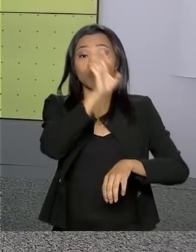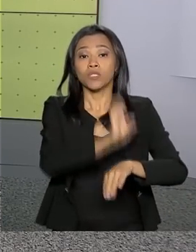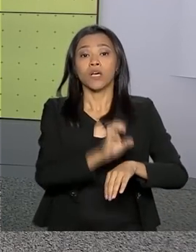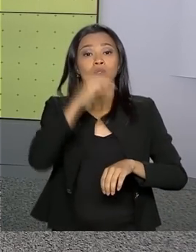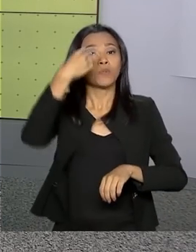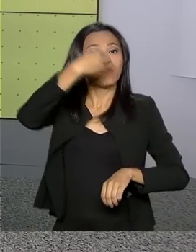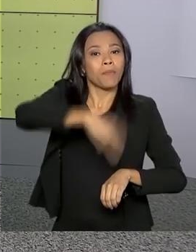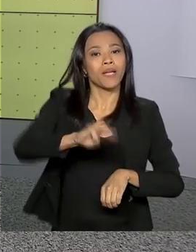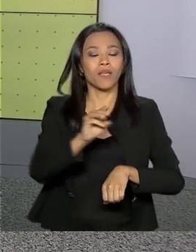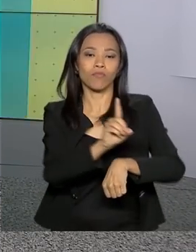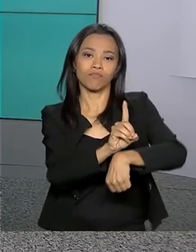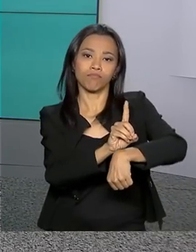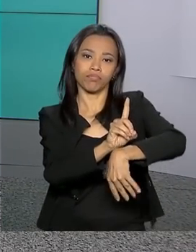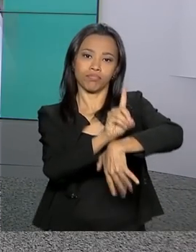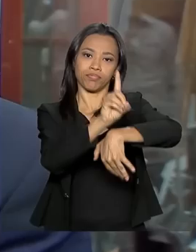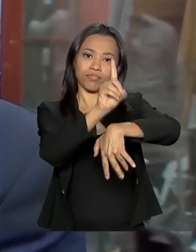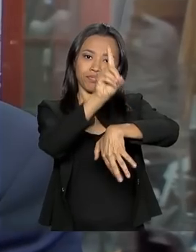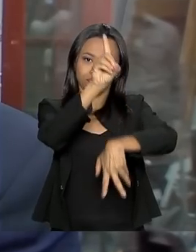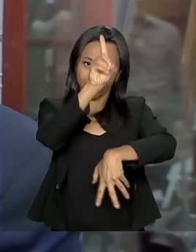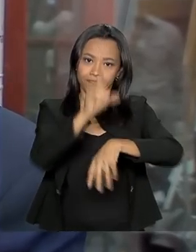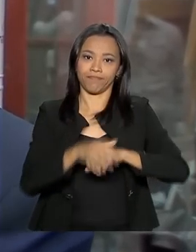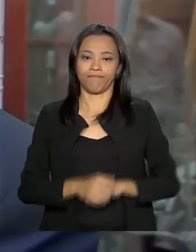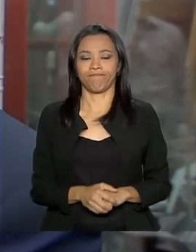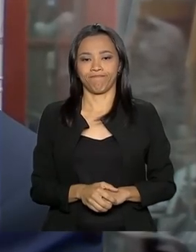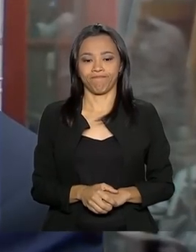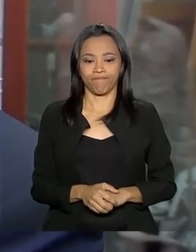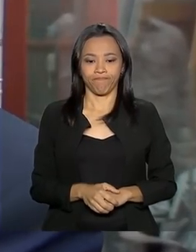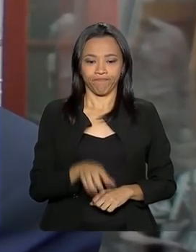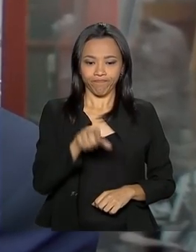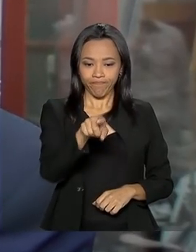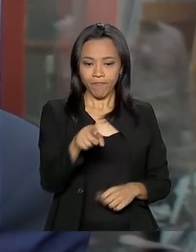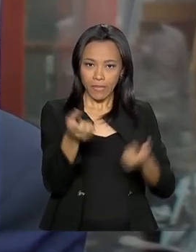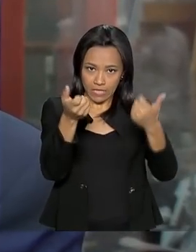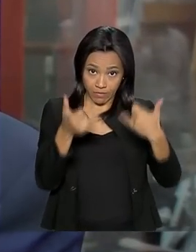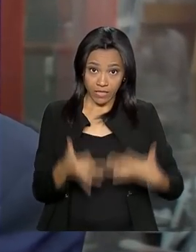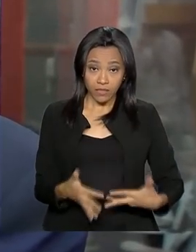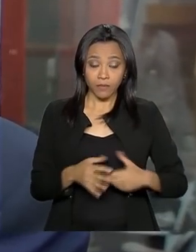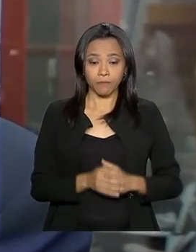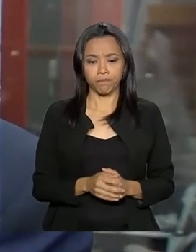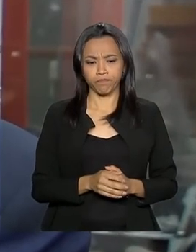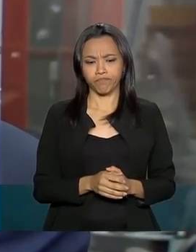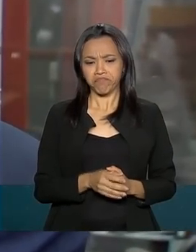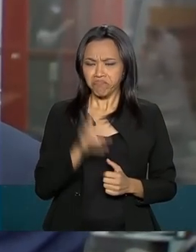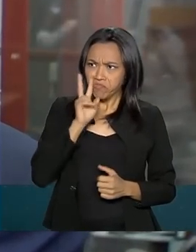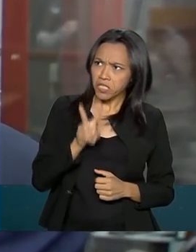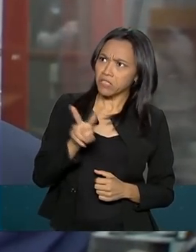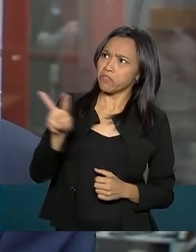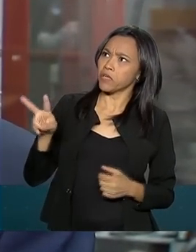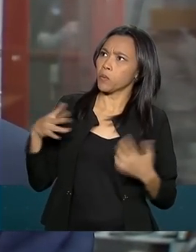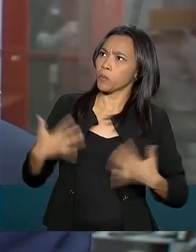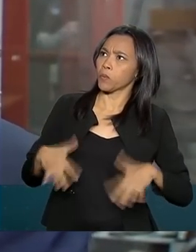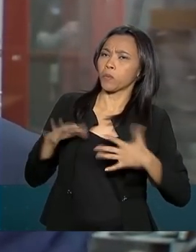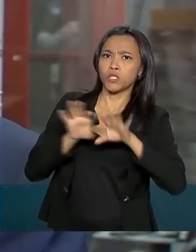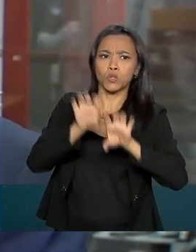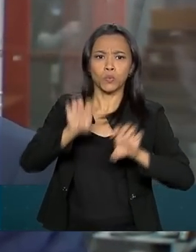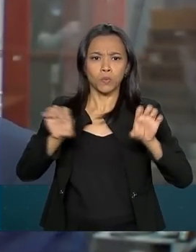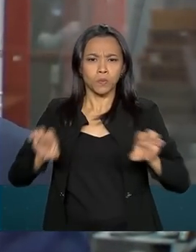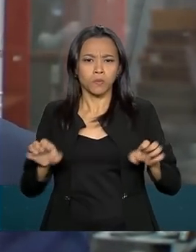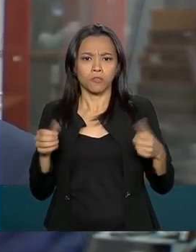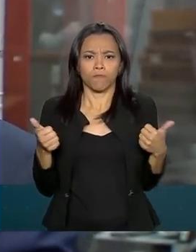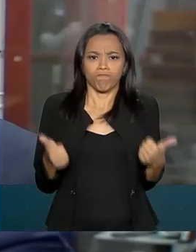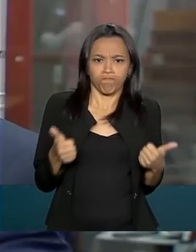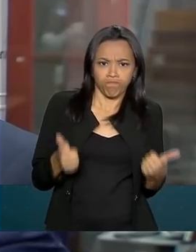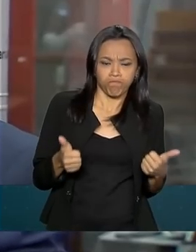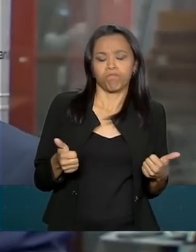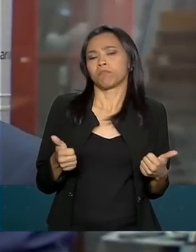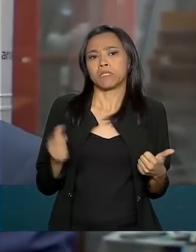Alcântara, no Maranhão. Você já vê o potencial, você vê a infraestrutura instalada aqui e como